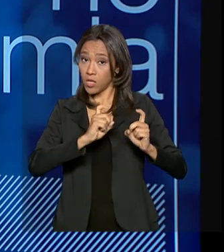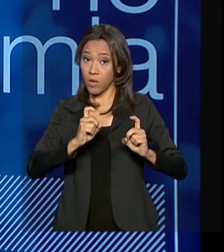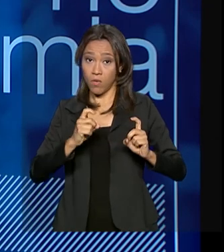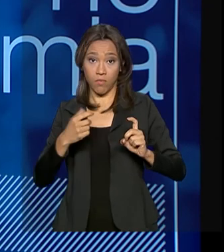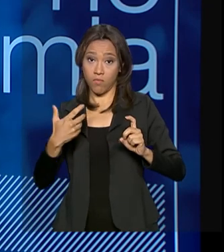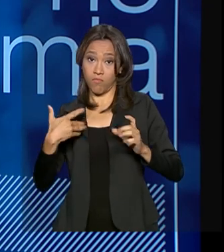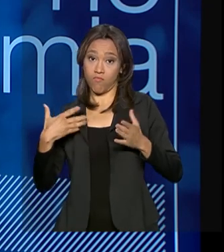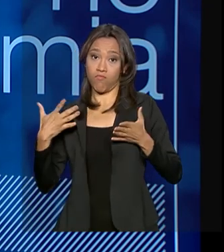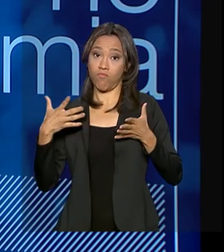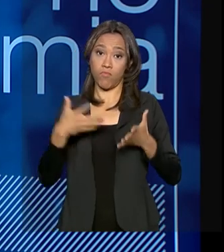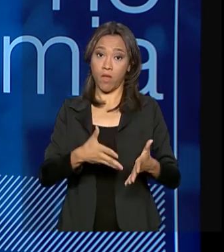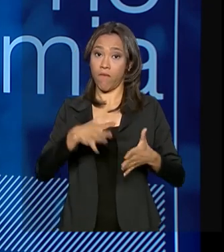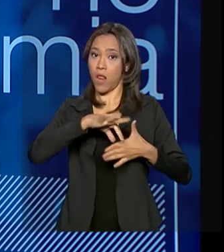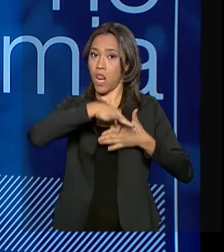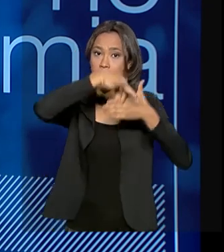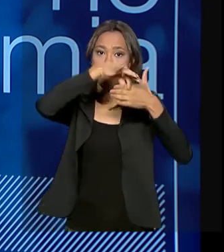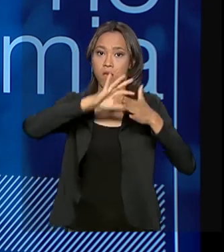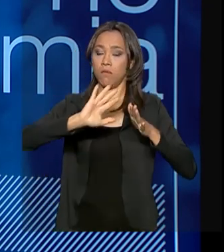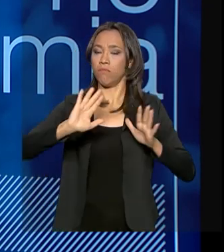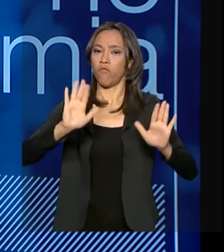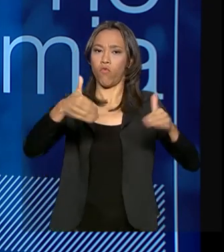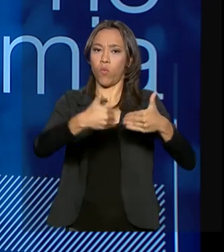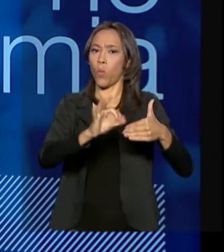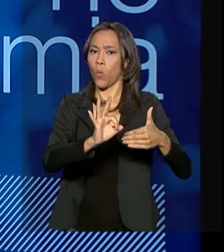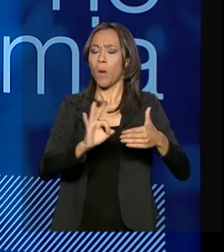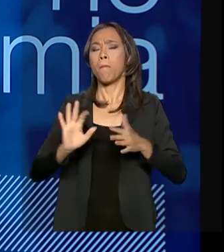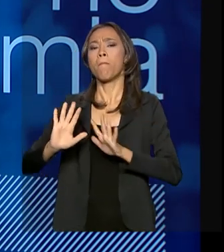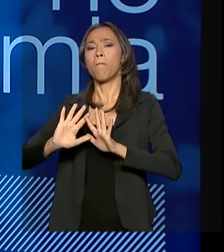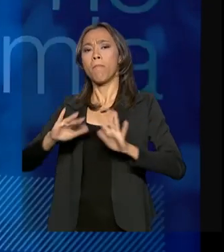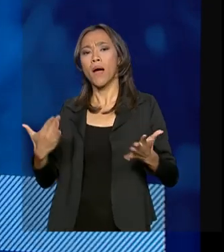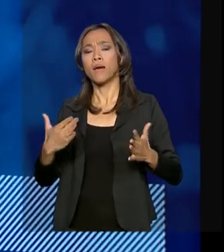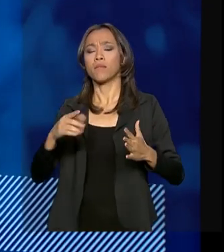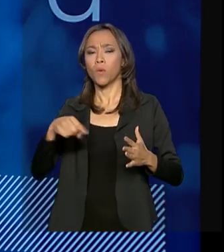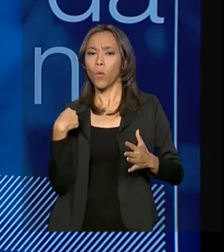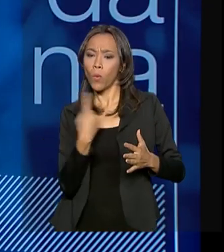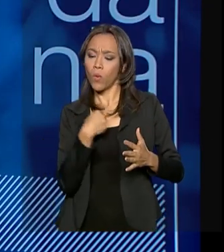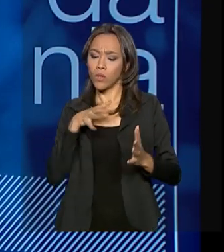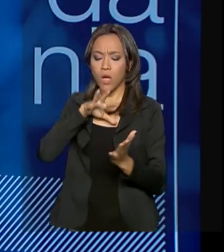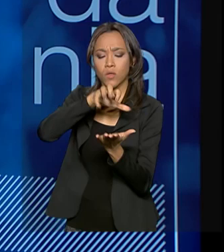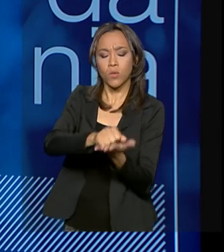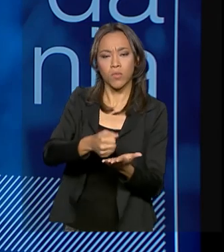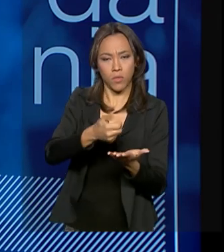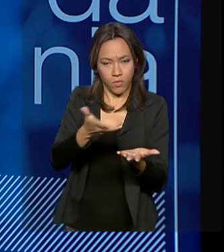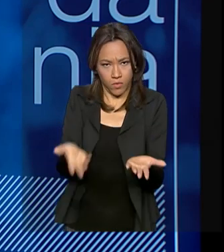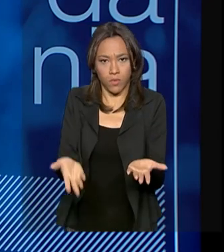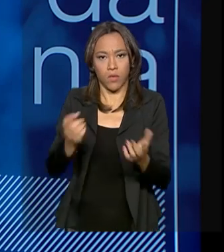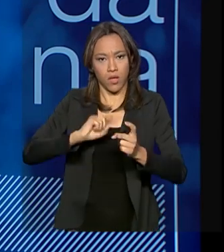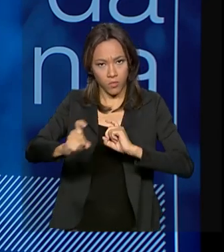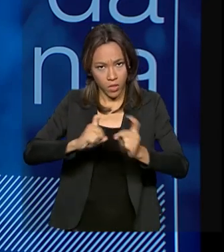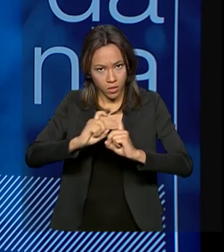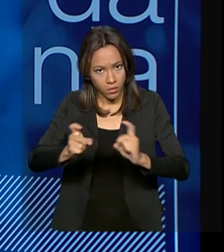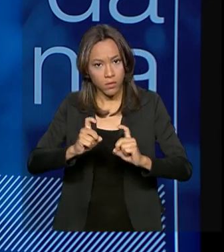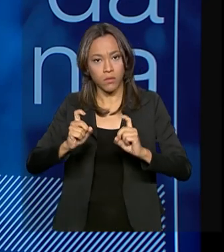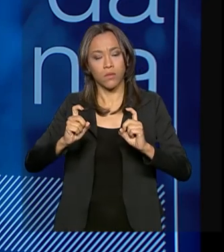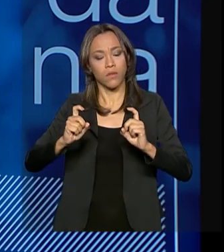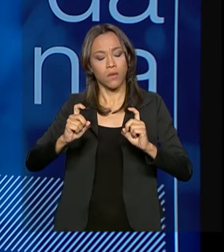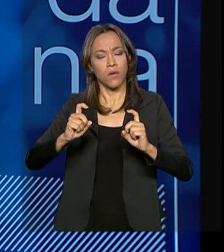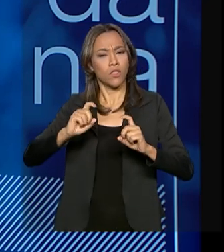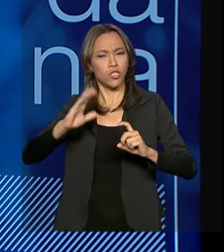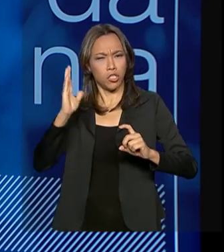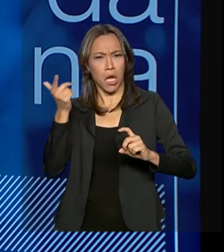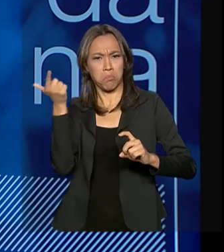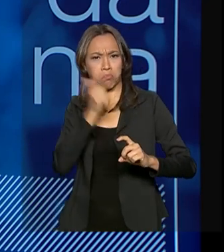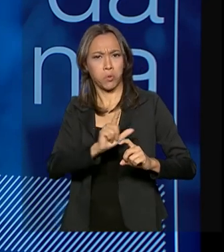mas quando assumimos, colocamos um foco que não existia, já assumimos a liderança. E por quê?